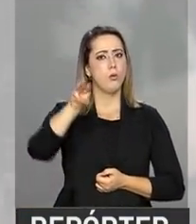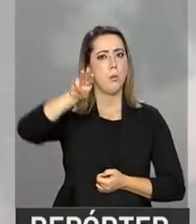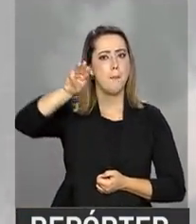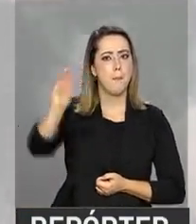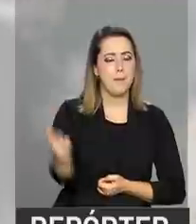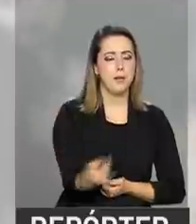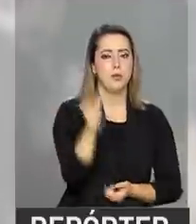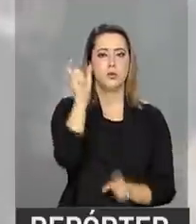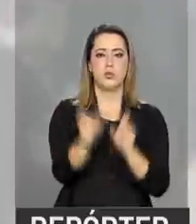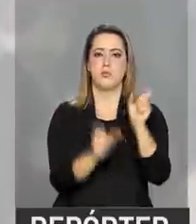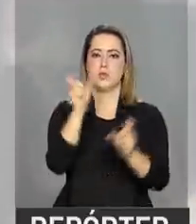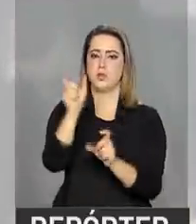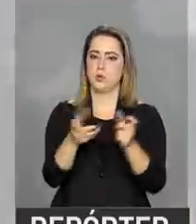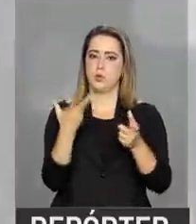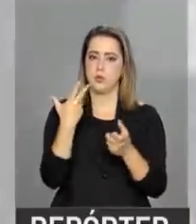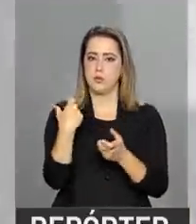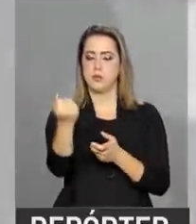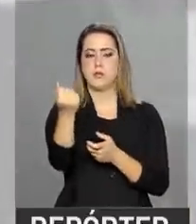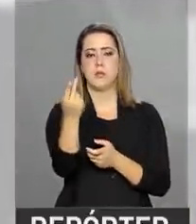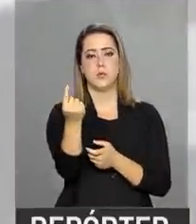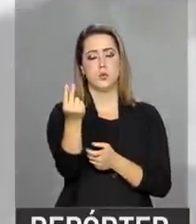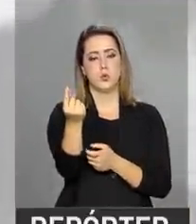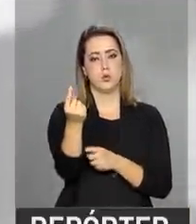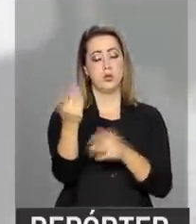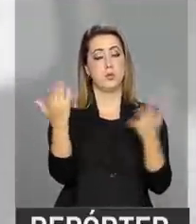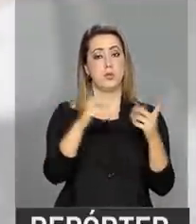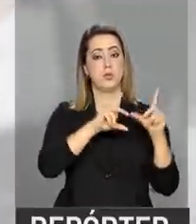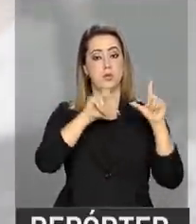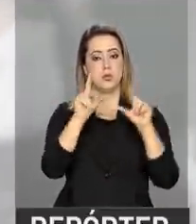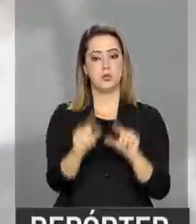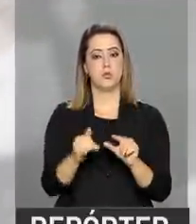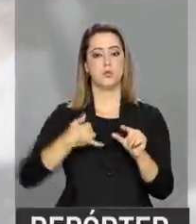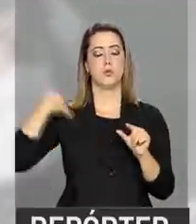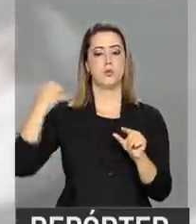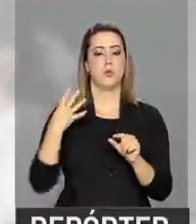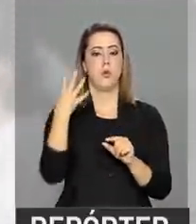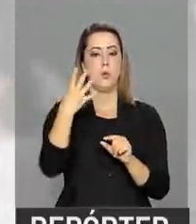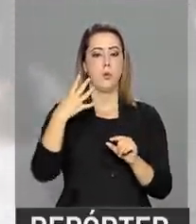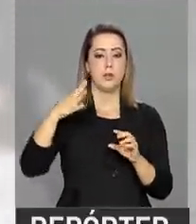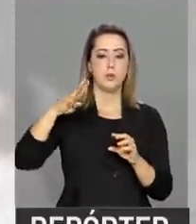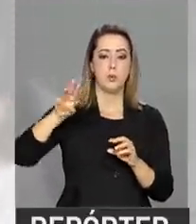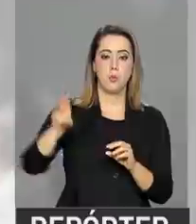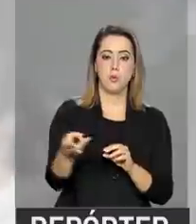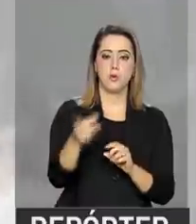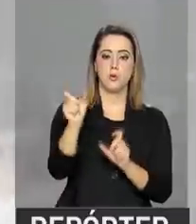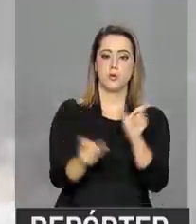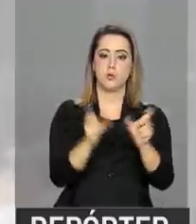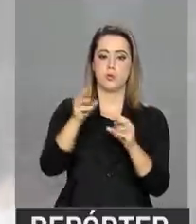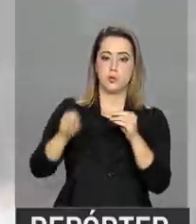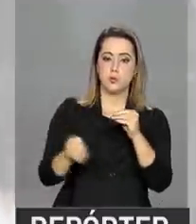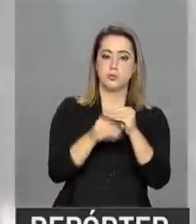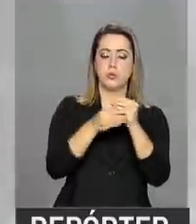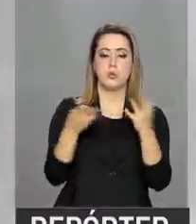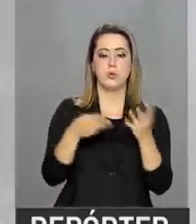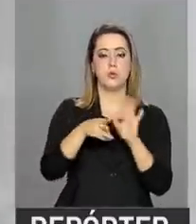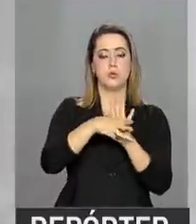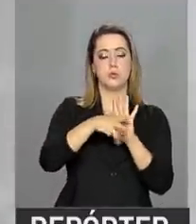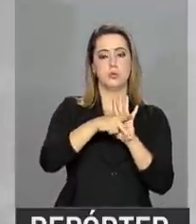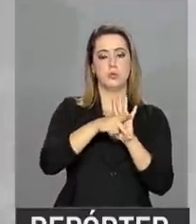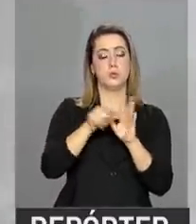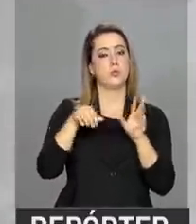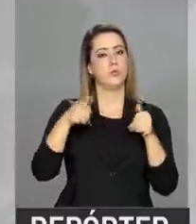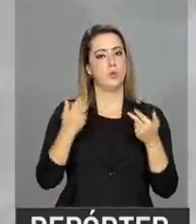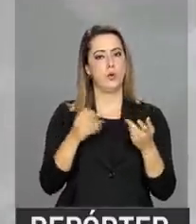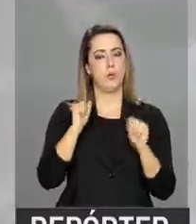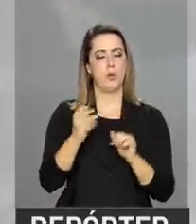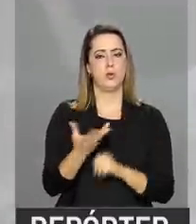ser beneficiadas, sendo que com a redução da idade, 4 milhões foram incluídas de acordo com a medida provisória. Com